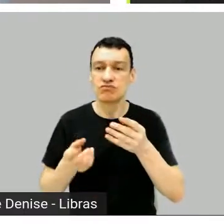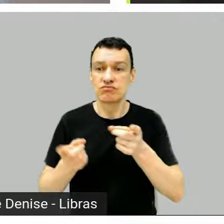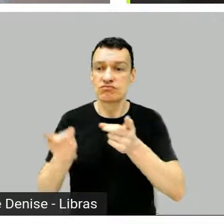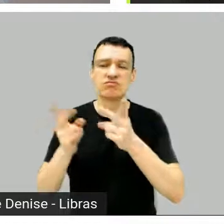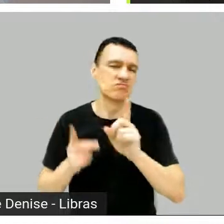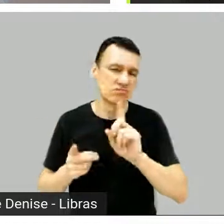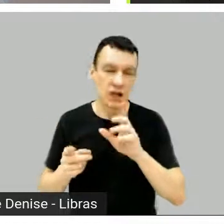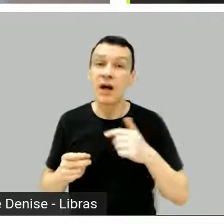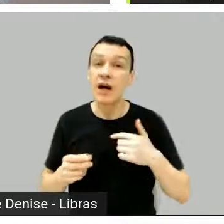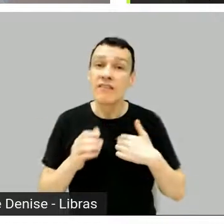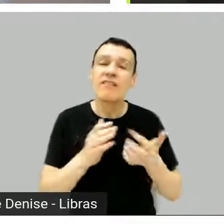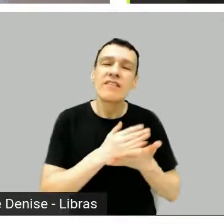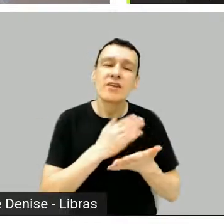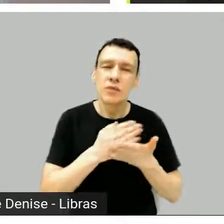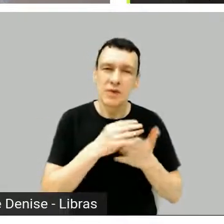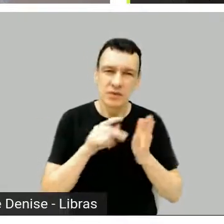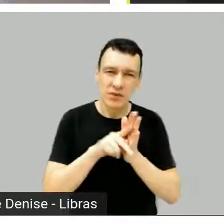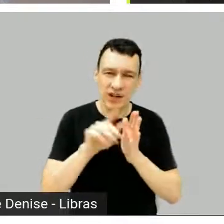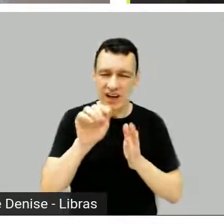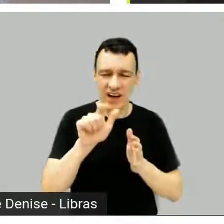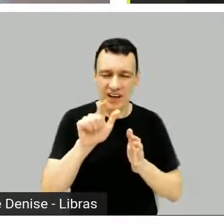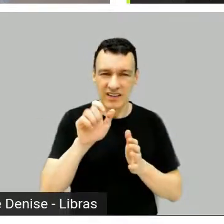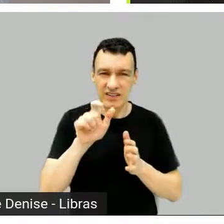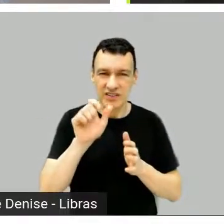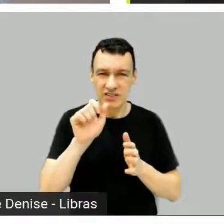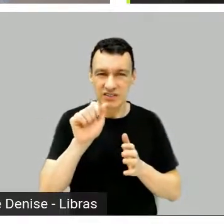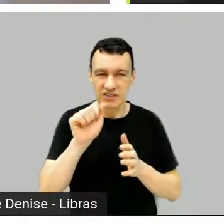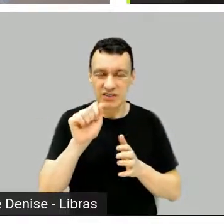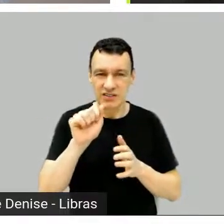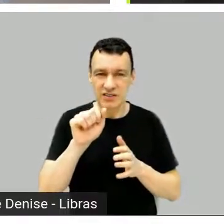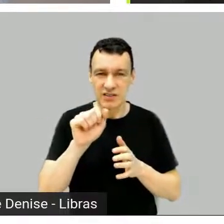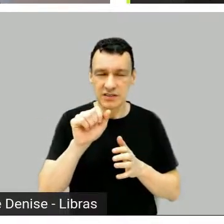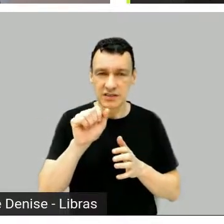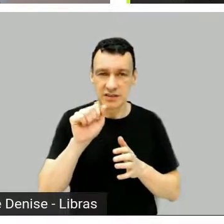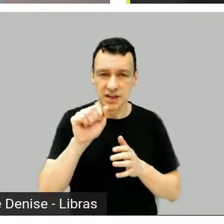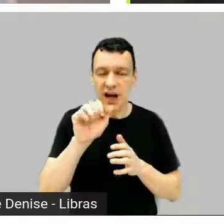filme. Vicente no Procurô, a gente já tinha feito várias coisas juntos, a gente é amigo.